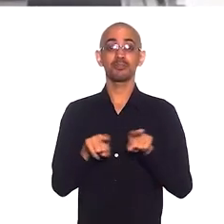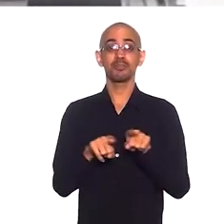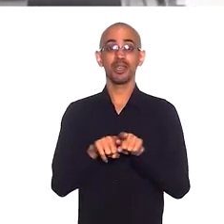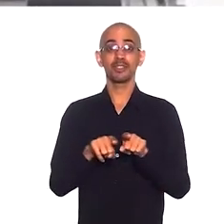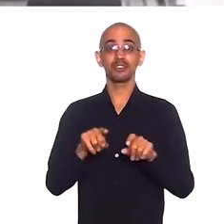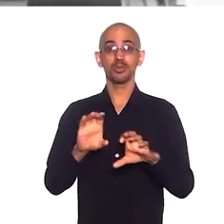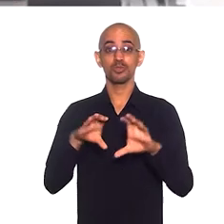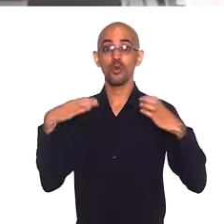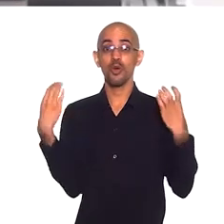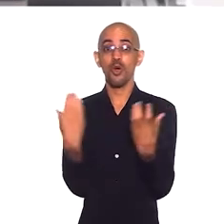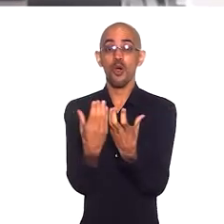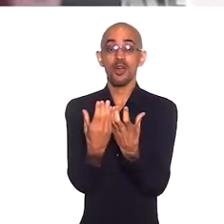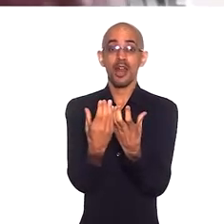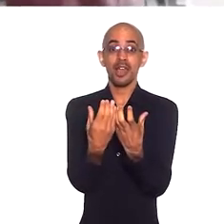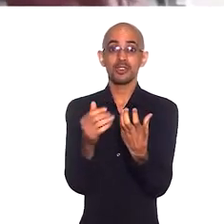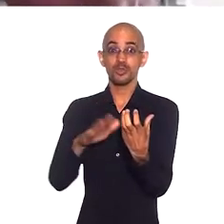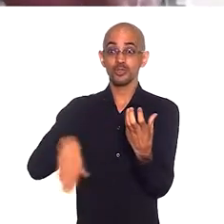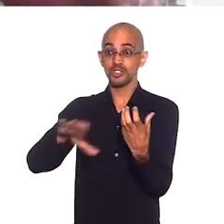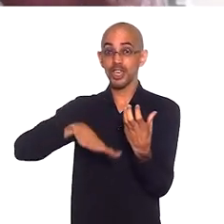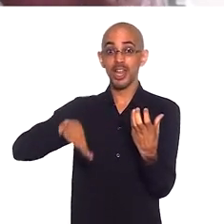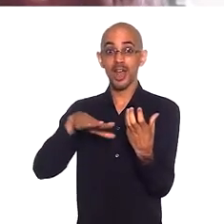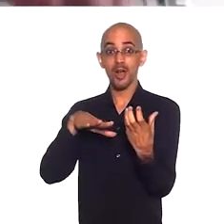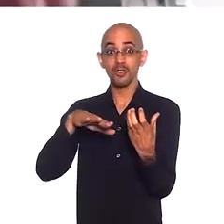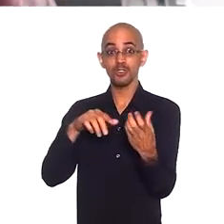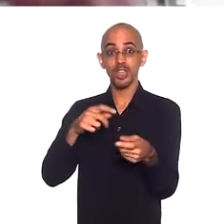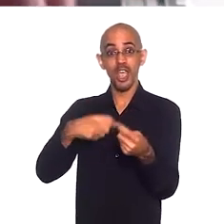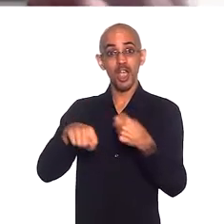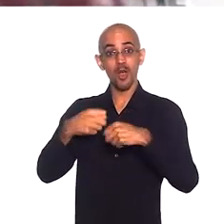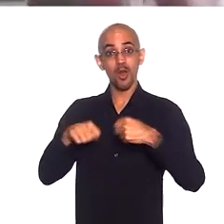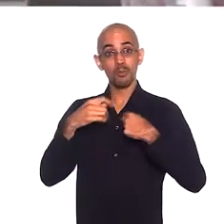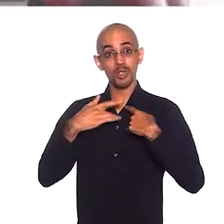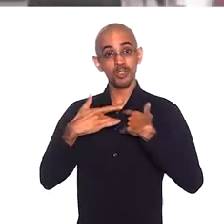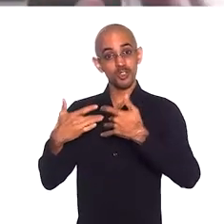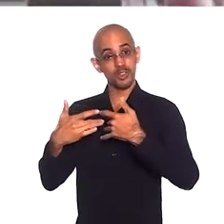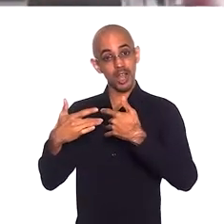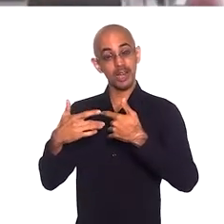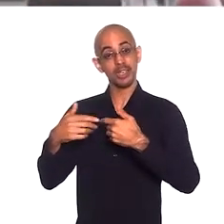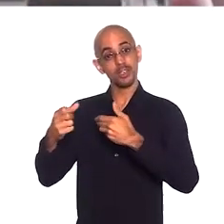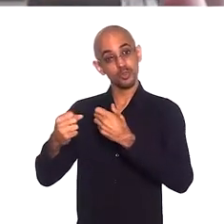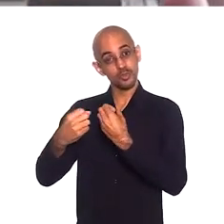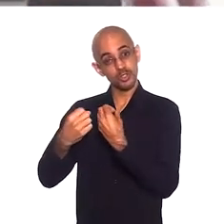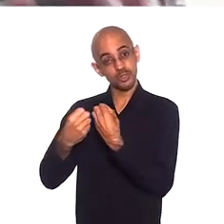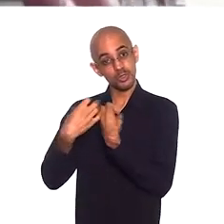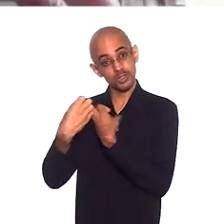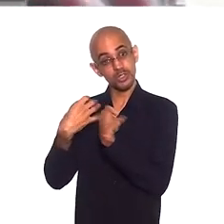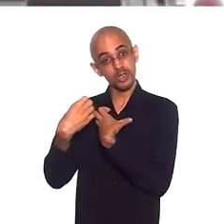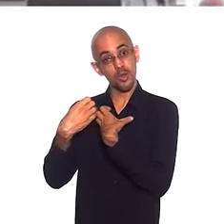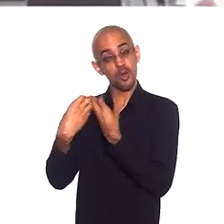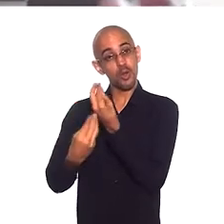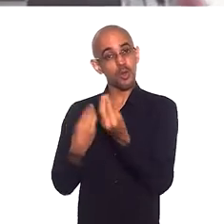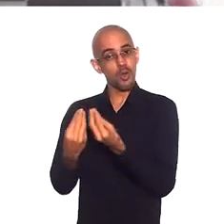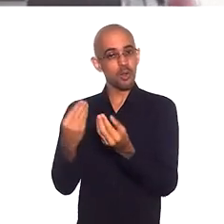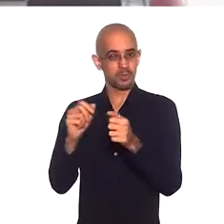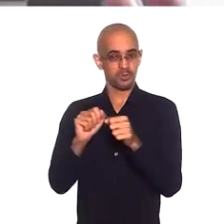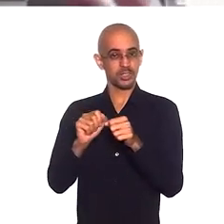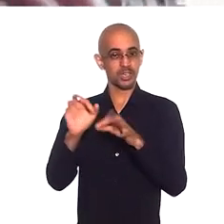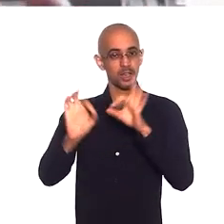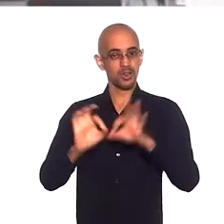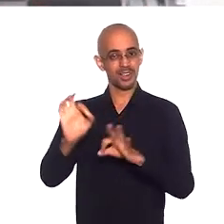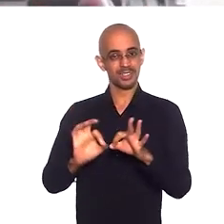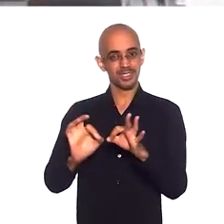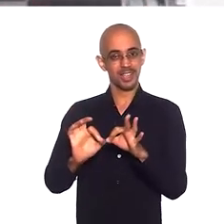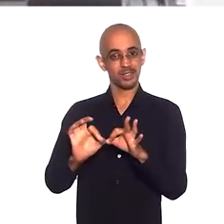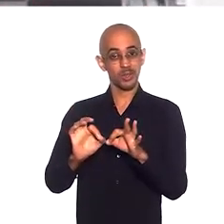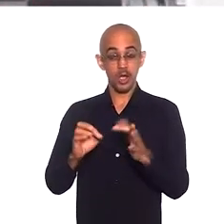Solidária. E o Fórum deu esse norte de organização popular. A nossa força hoje, que